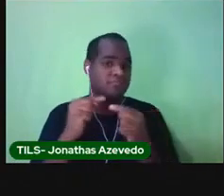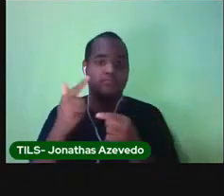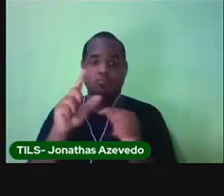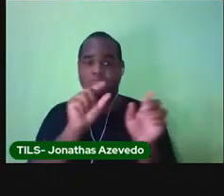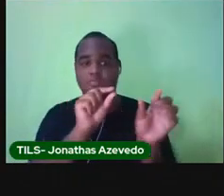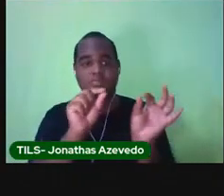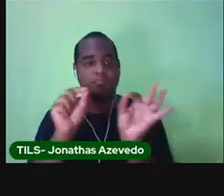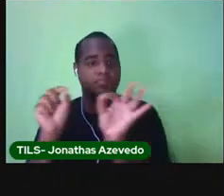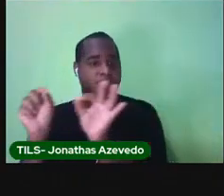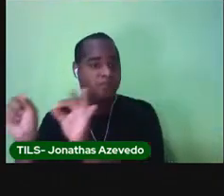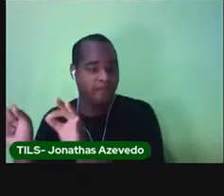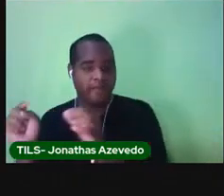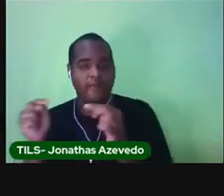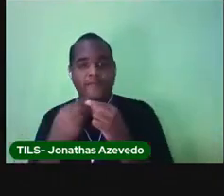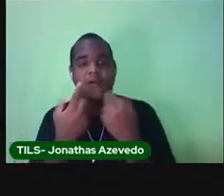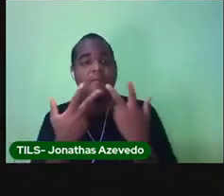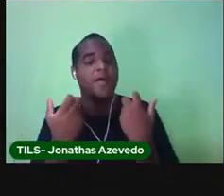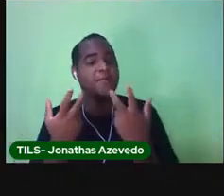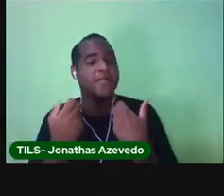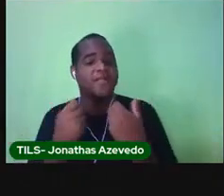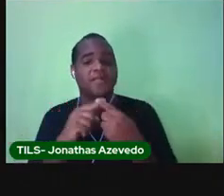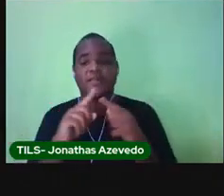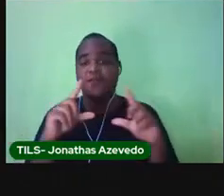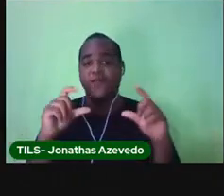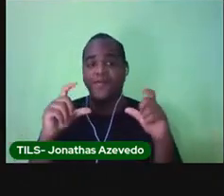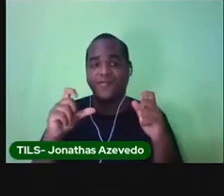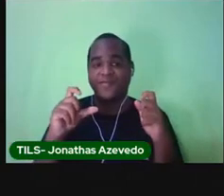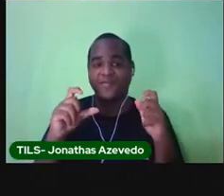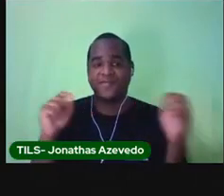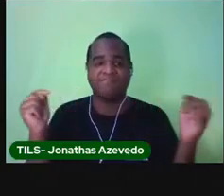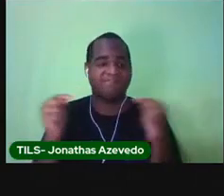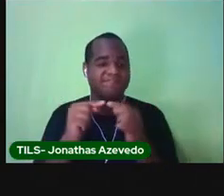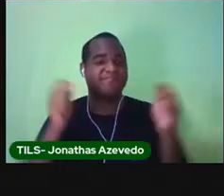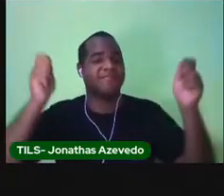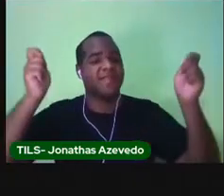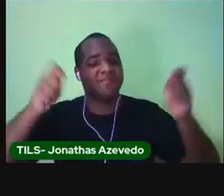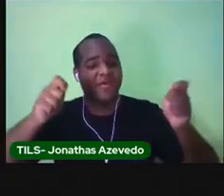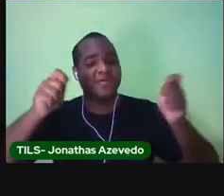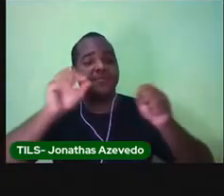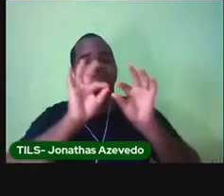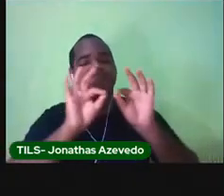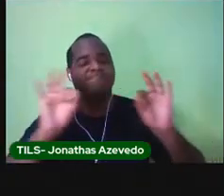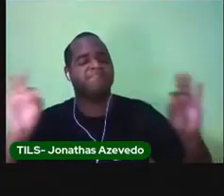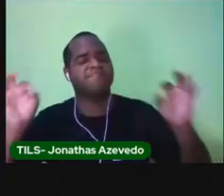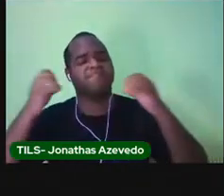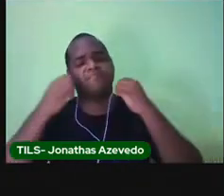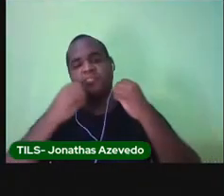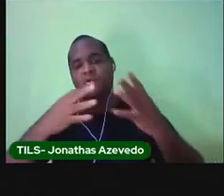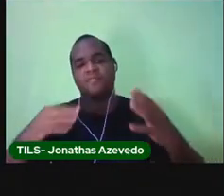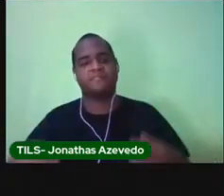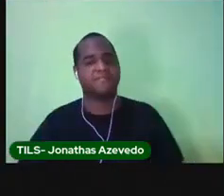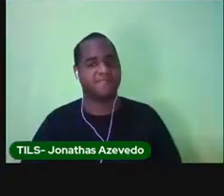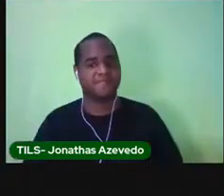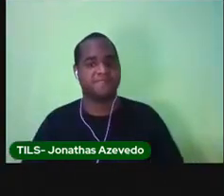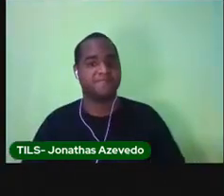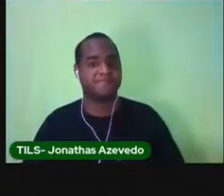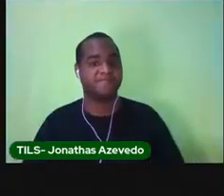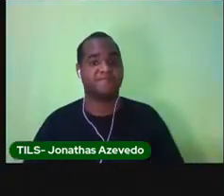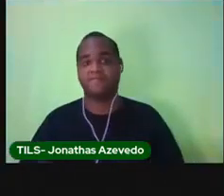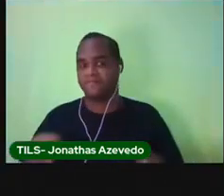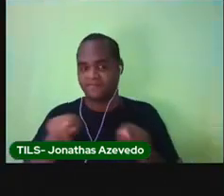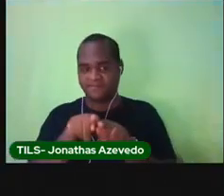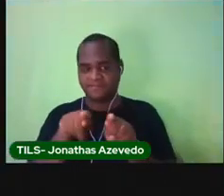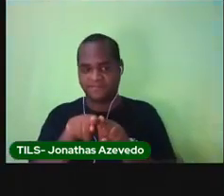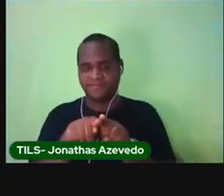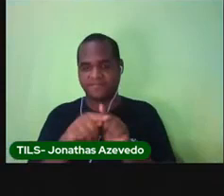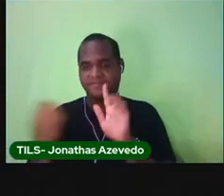a gente nem percebe que um álbum de fotografia pode ser a nossa linha do tempo. Também nós